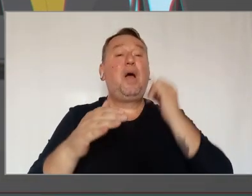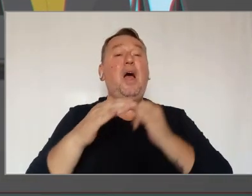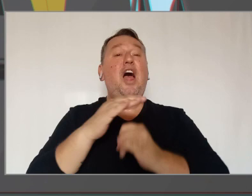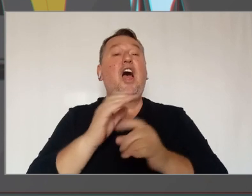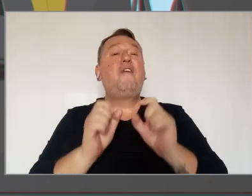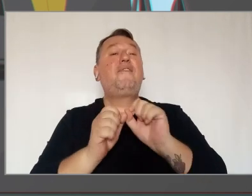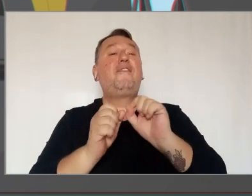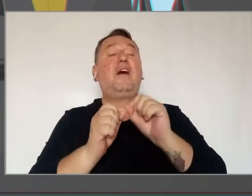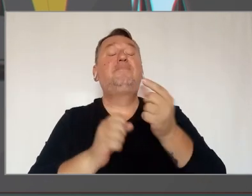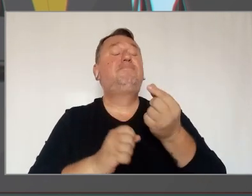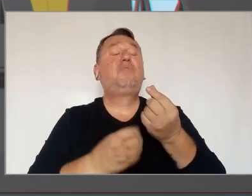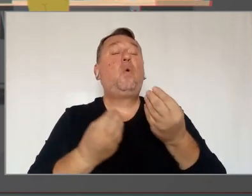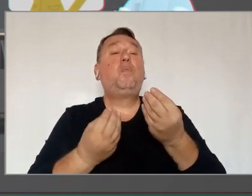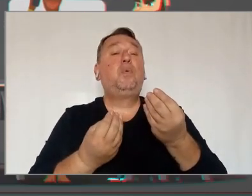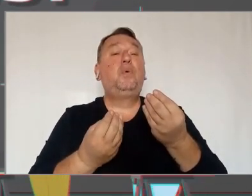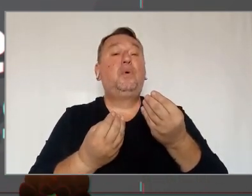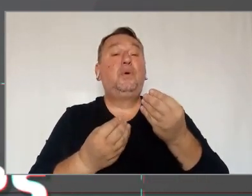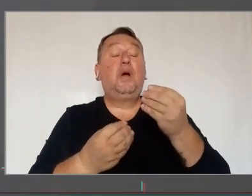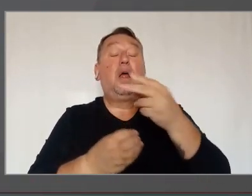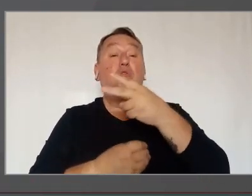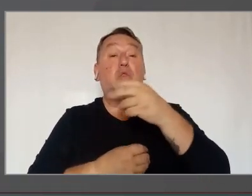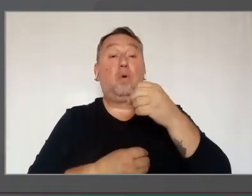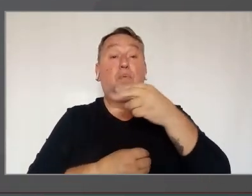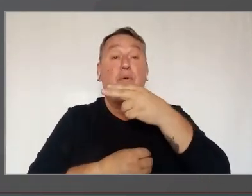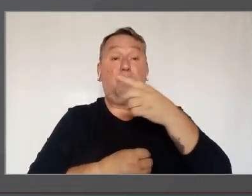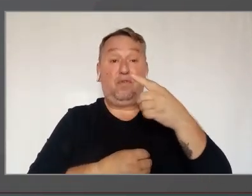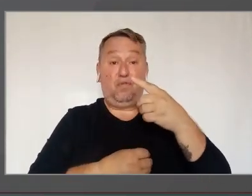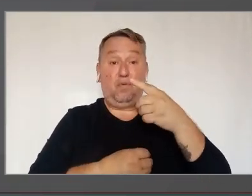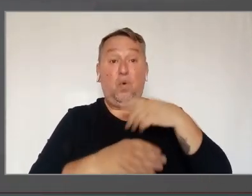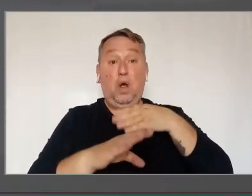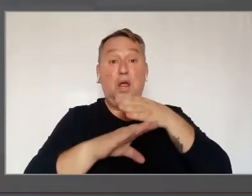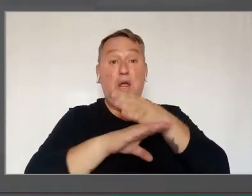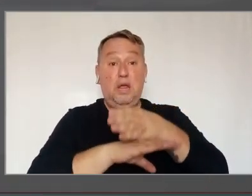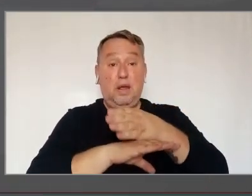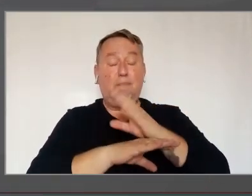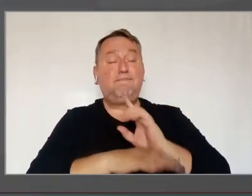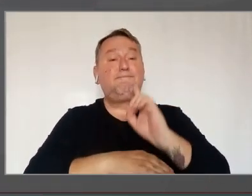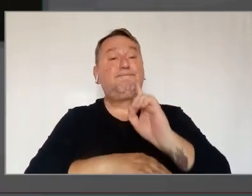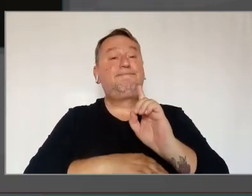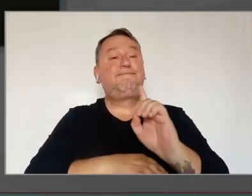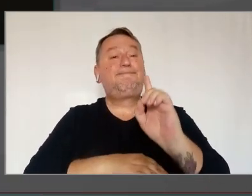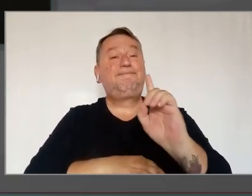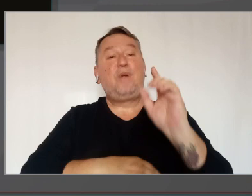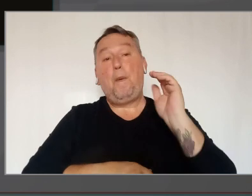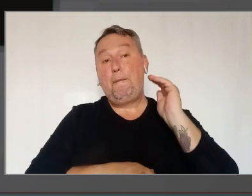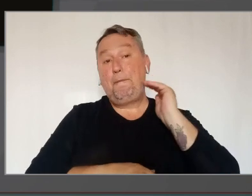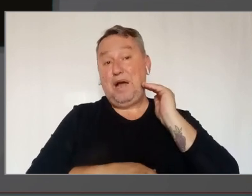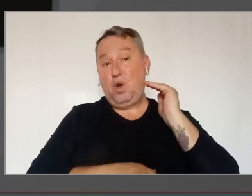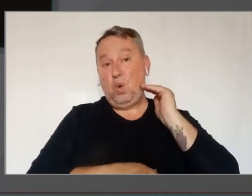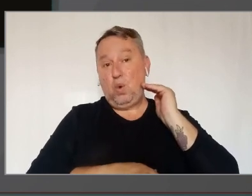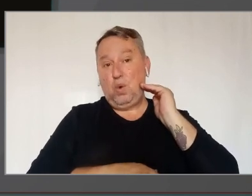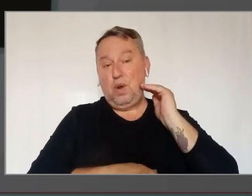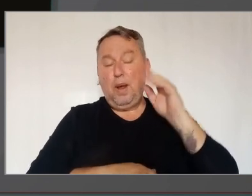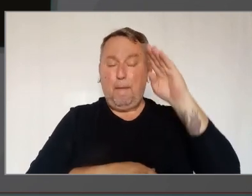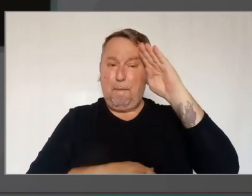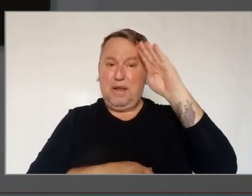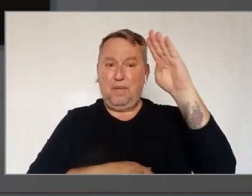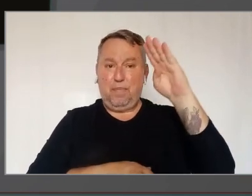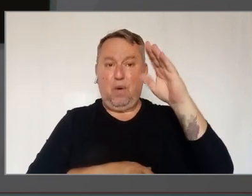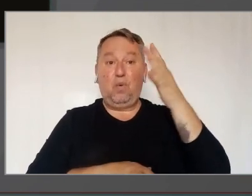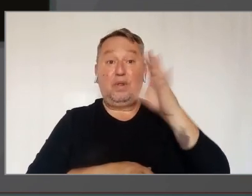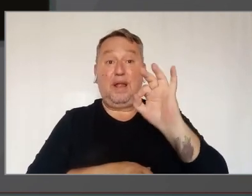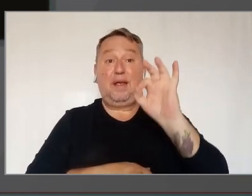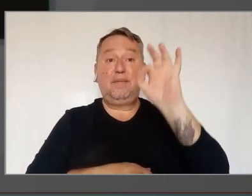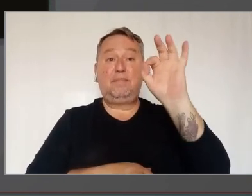aplicações. Se em 2021, indo pessoalmente ao banco, liderava como principal meio com 10